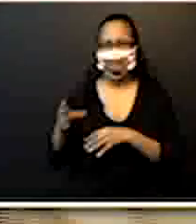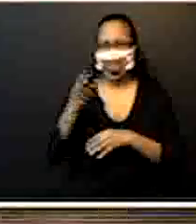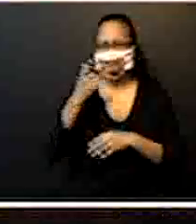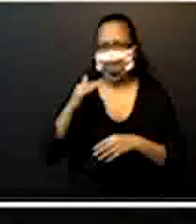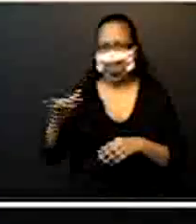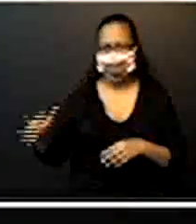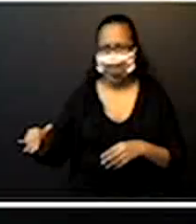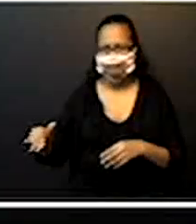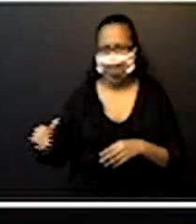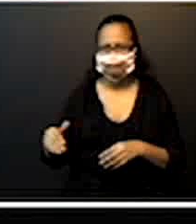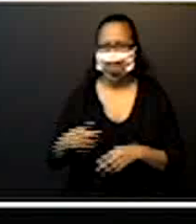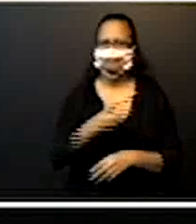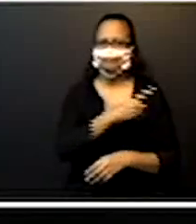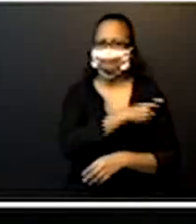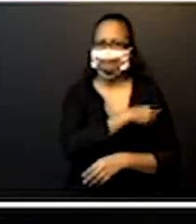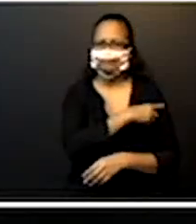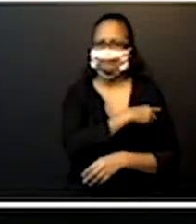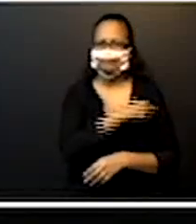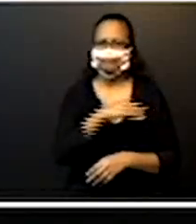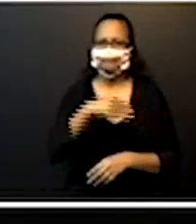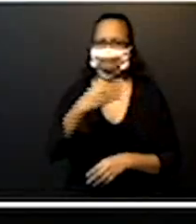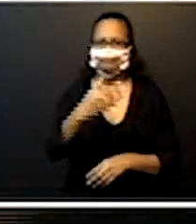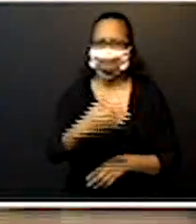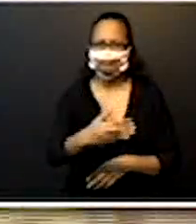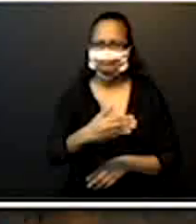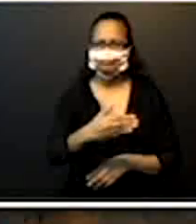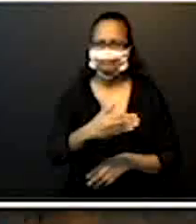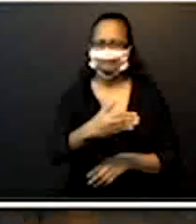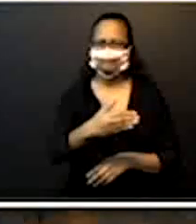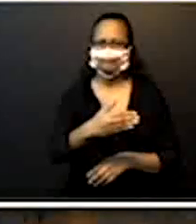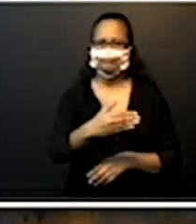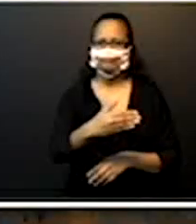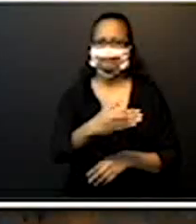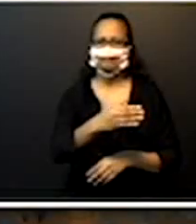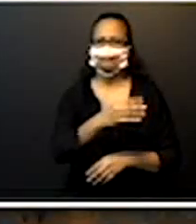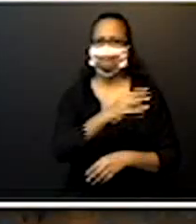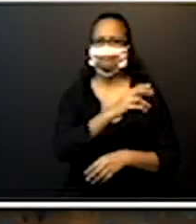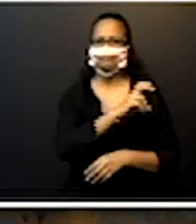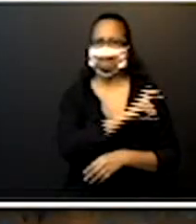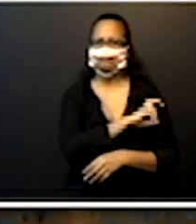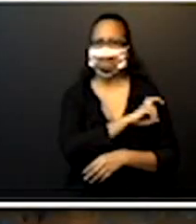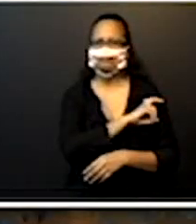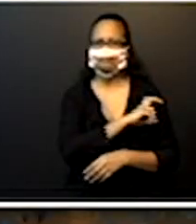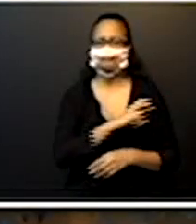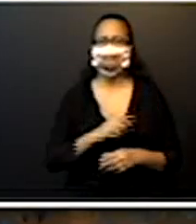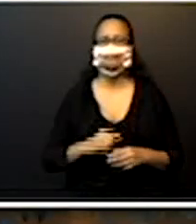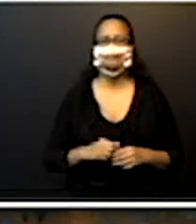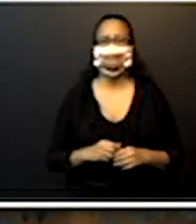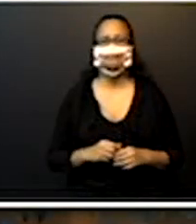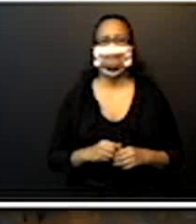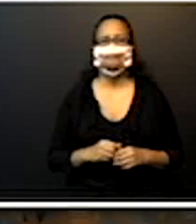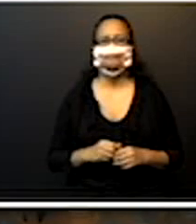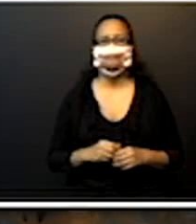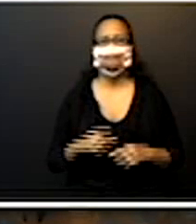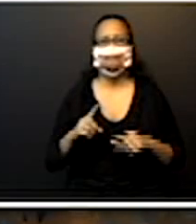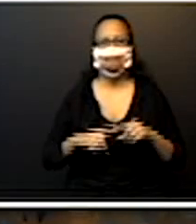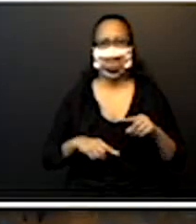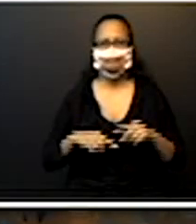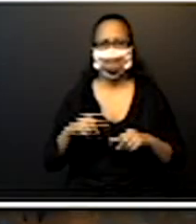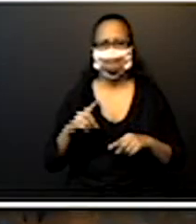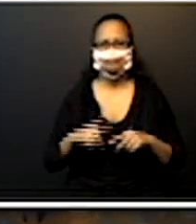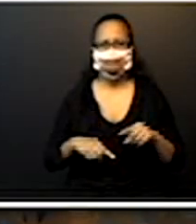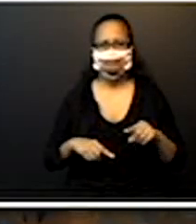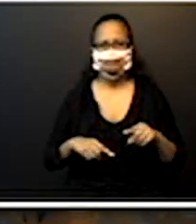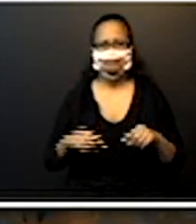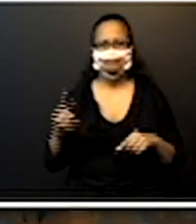até todo o fundamental aí. Então, é basicamente, o material base 10,